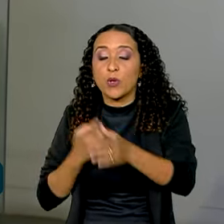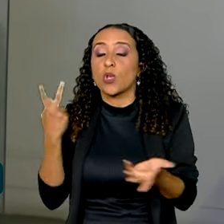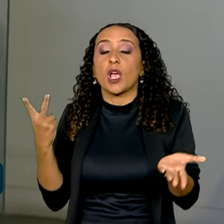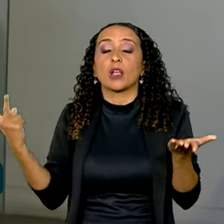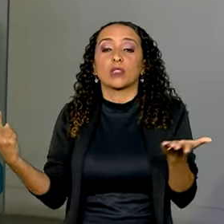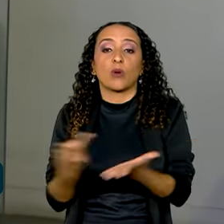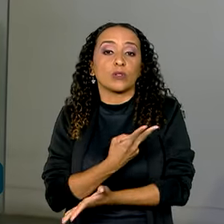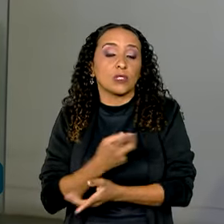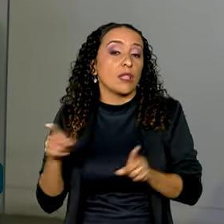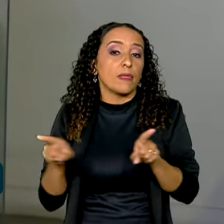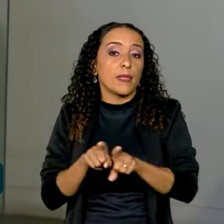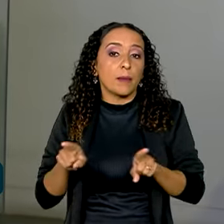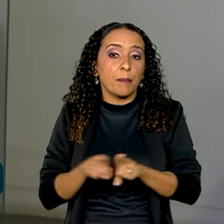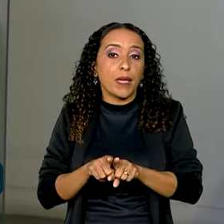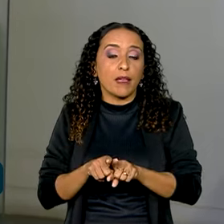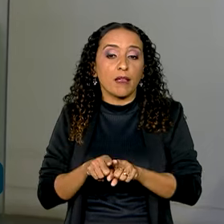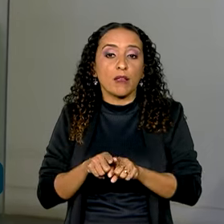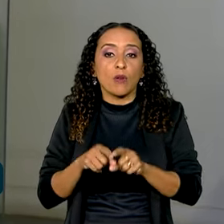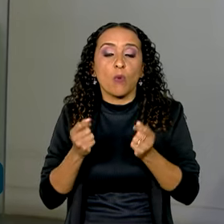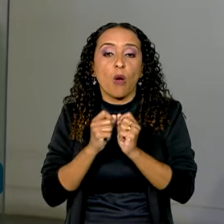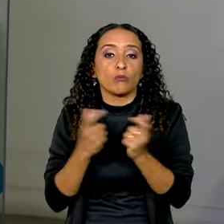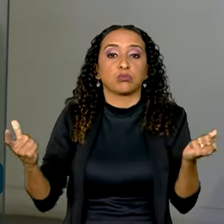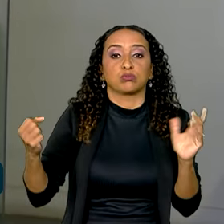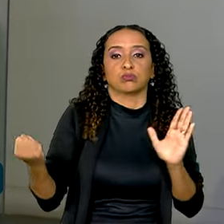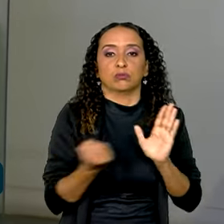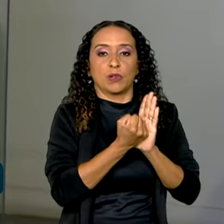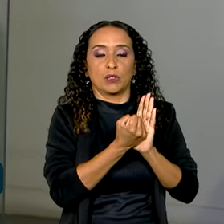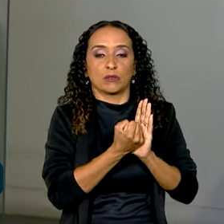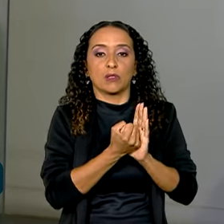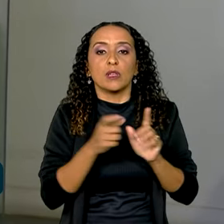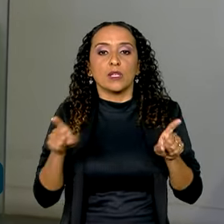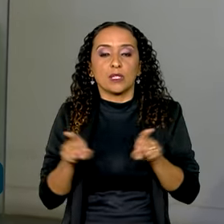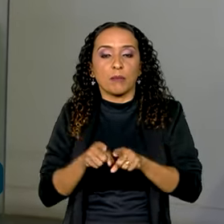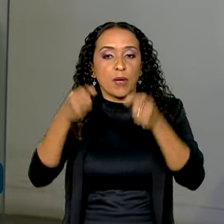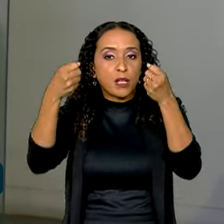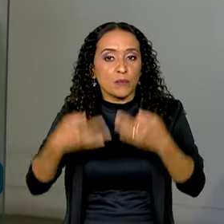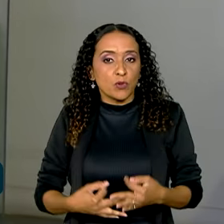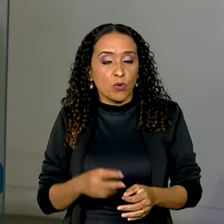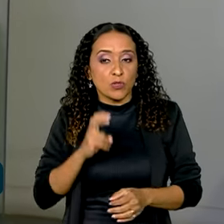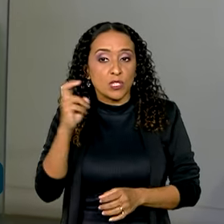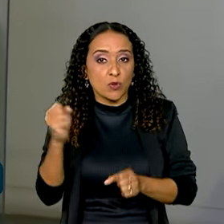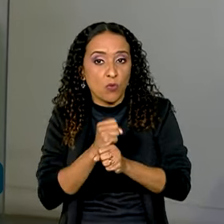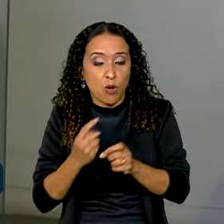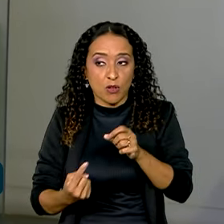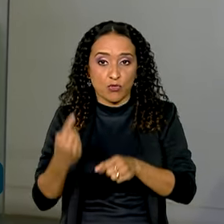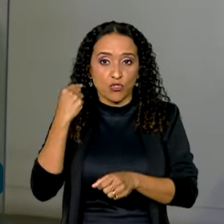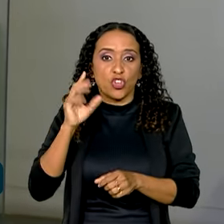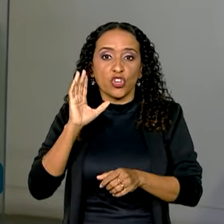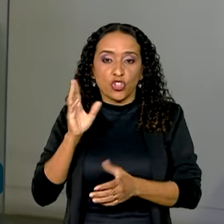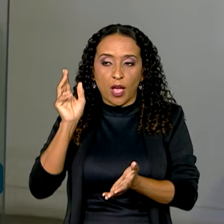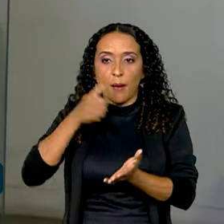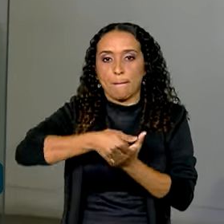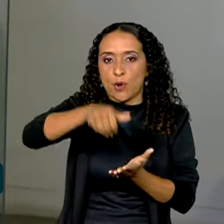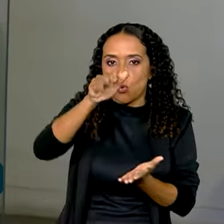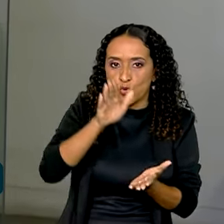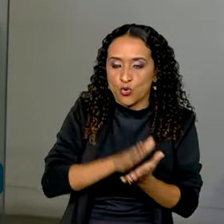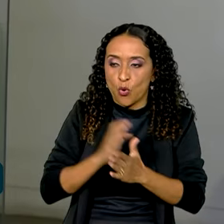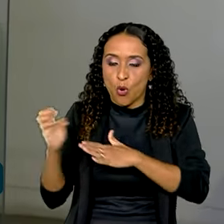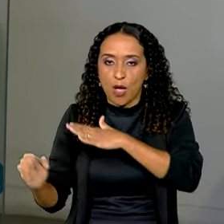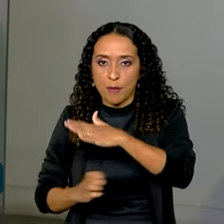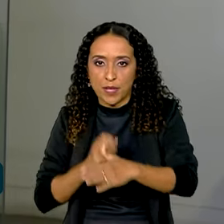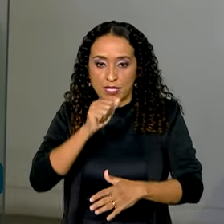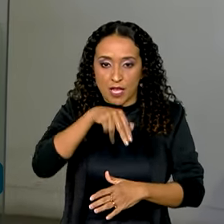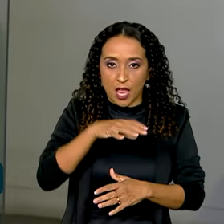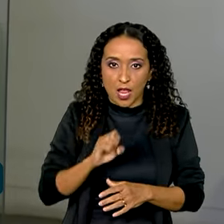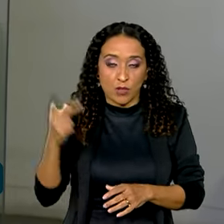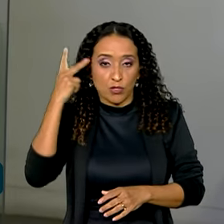que está acontecendo e também a dimensão dos impactos. Mas afirmou que, nos últimos cinco anos, já mutou a concessionária Enel aqui